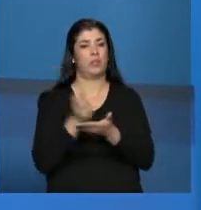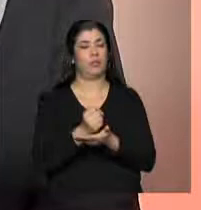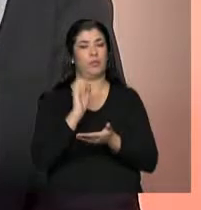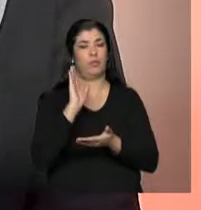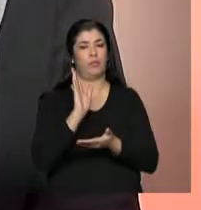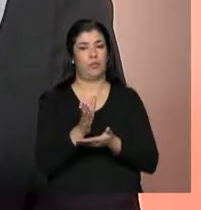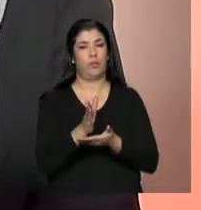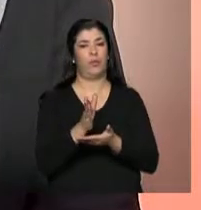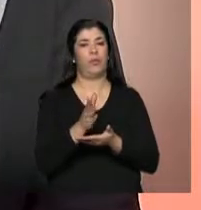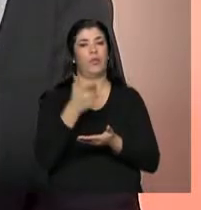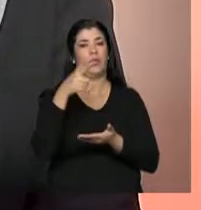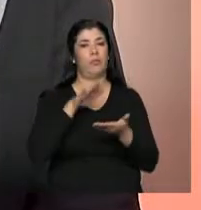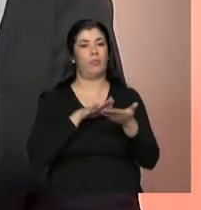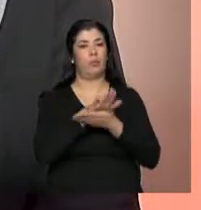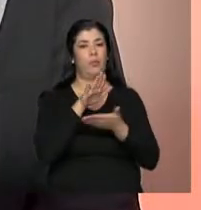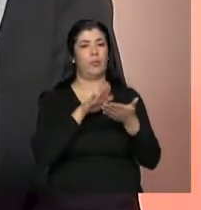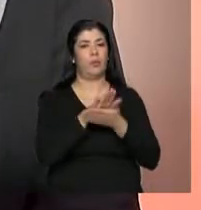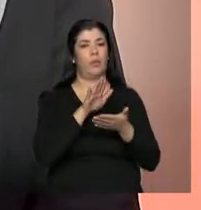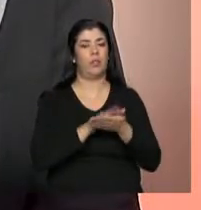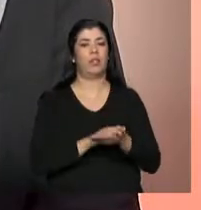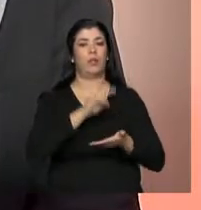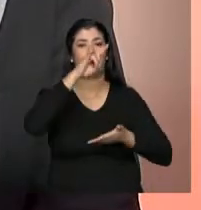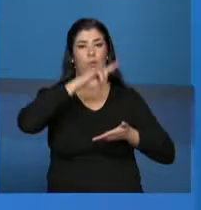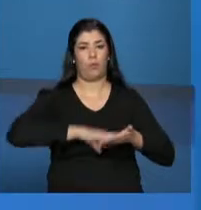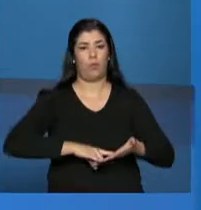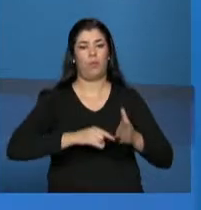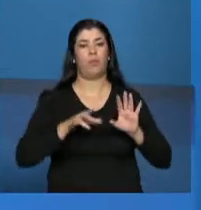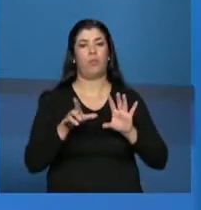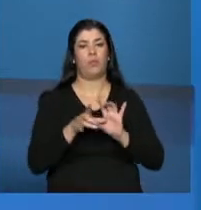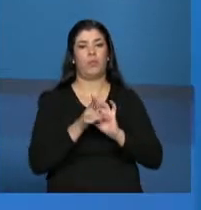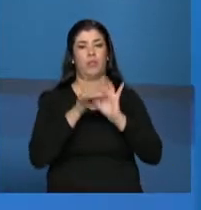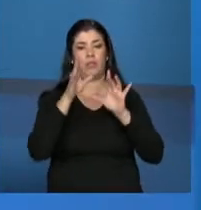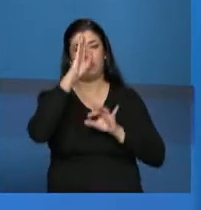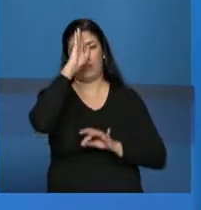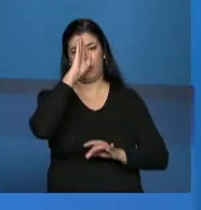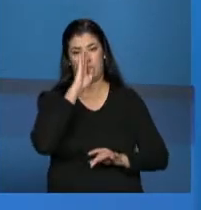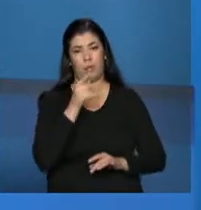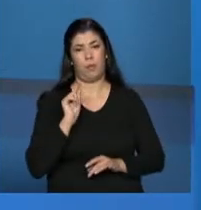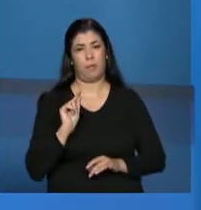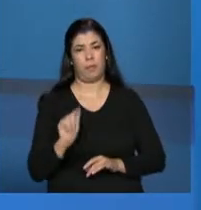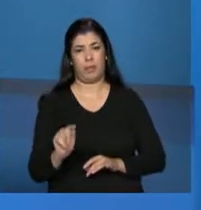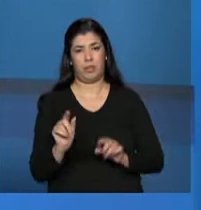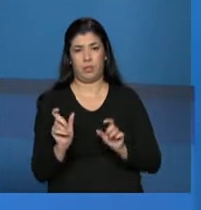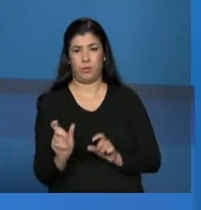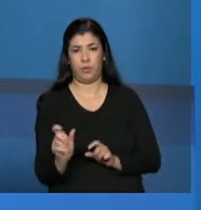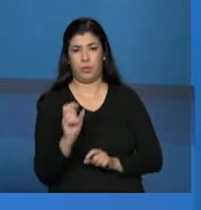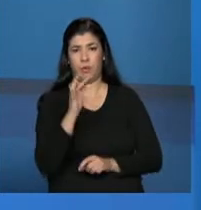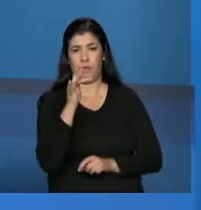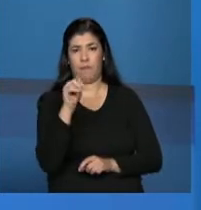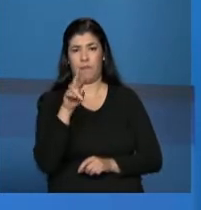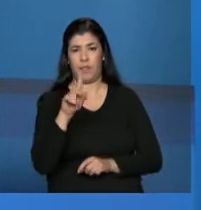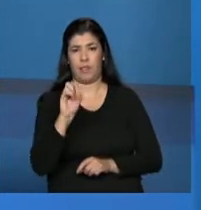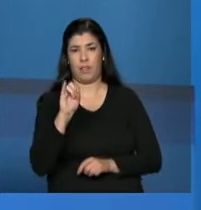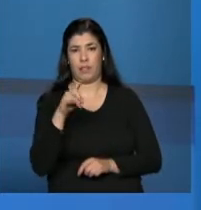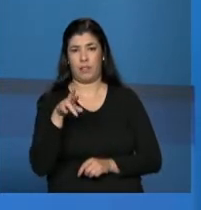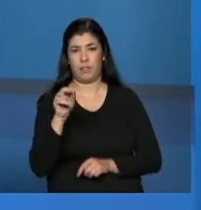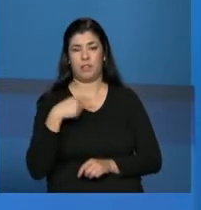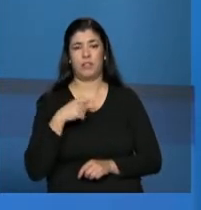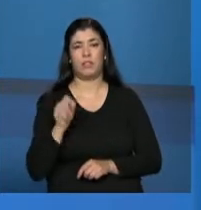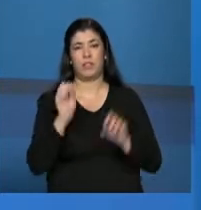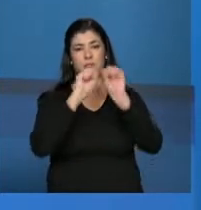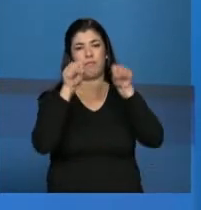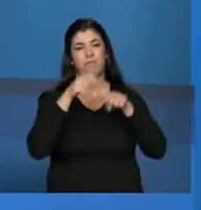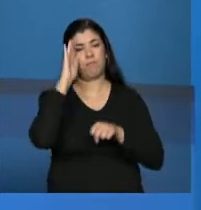impresso ou atestado de gratuidade, ele pode finalizar. É um botãozinho finalizar que tem no final da sessão e aí o sistema vai entender que está tudo